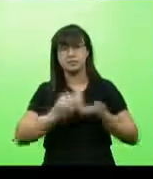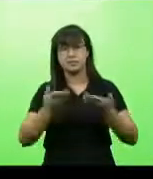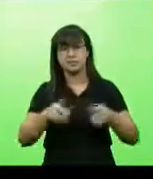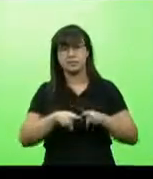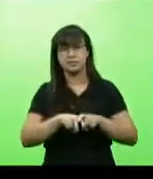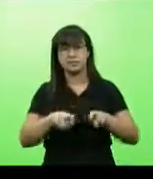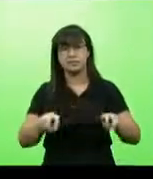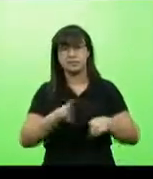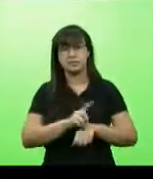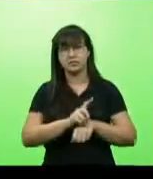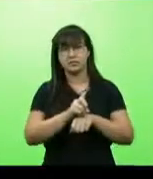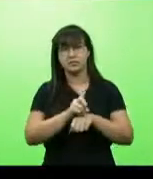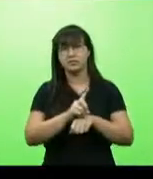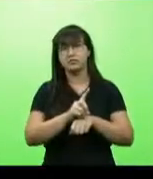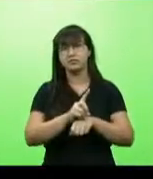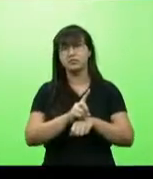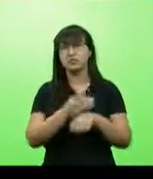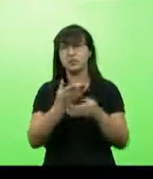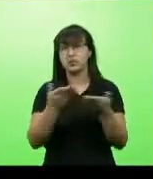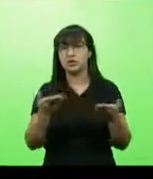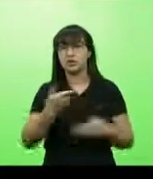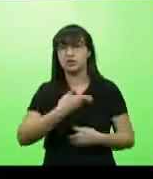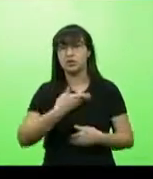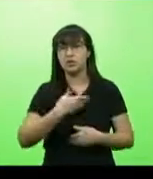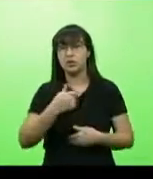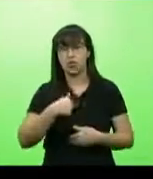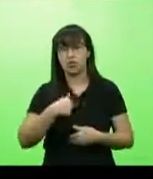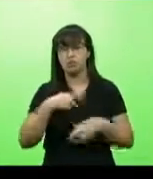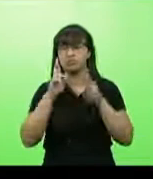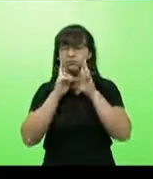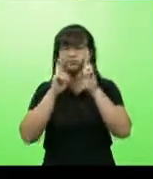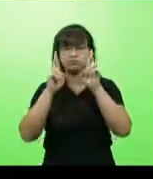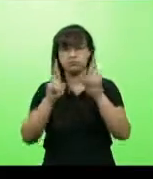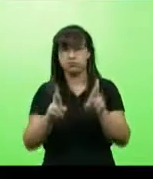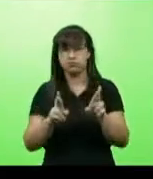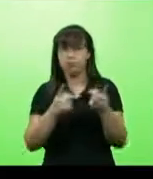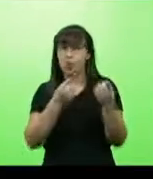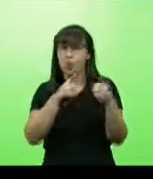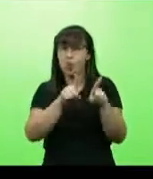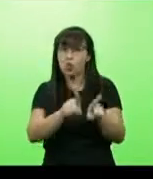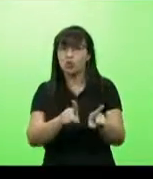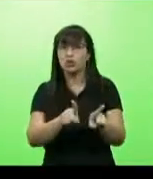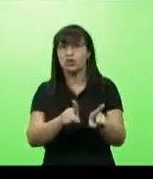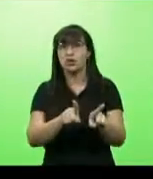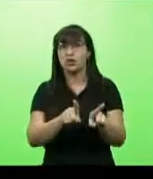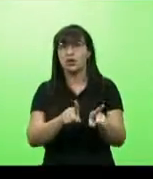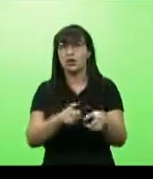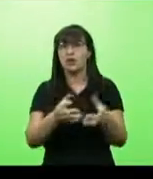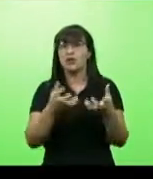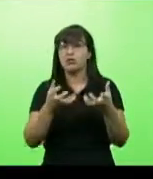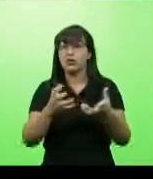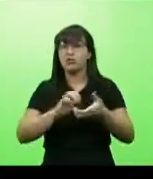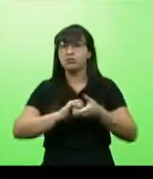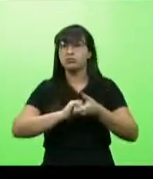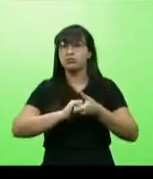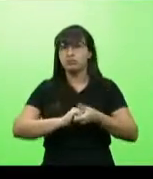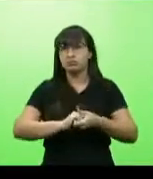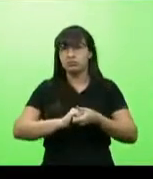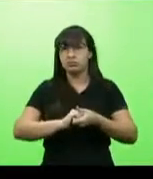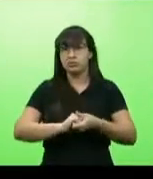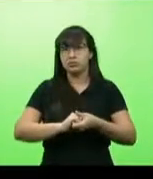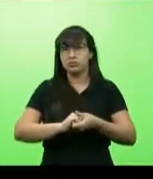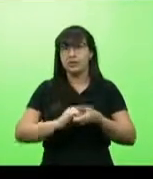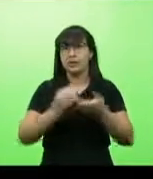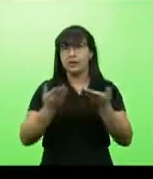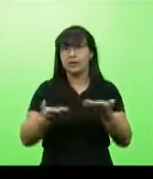os nobres colegas. Com todo respeito aos colegas que são contrários, eu quero aqui cumprimentar o